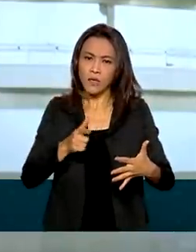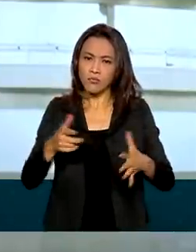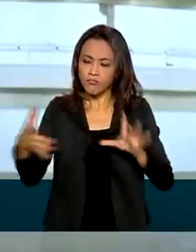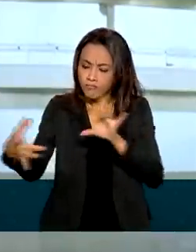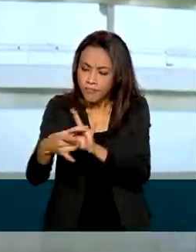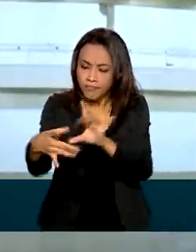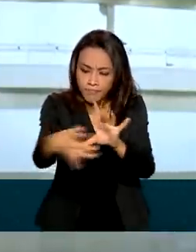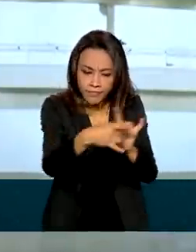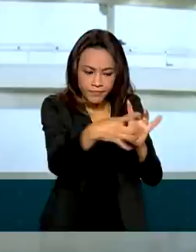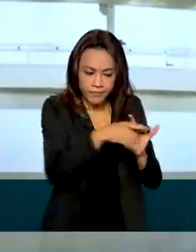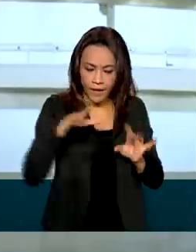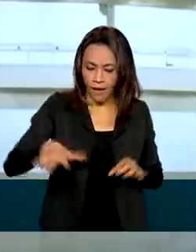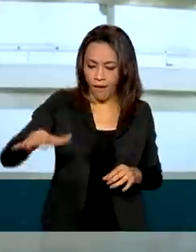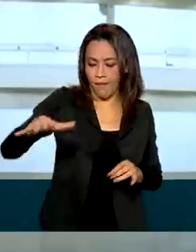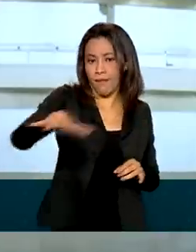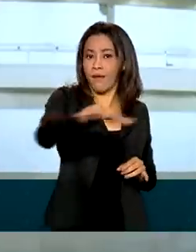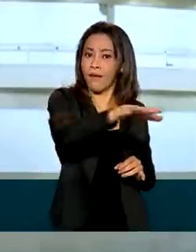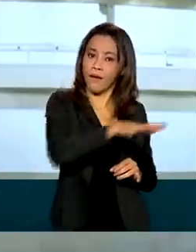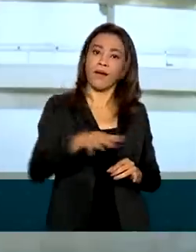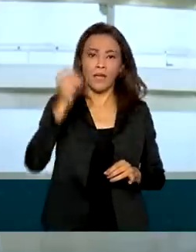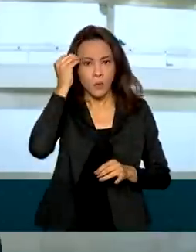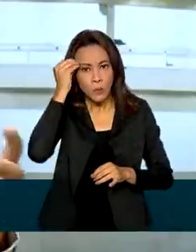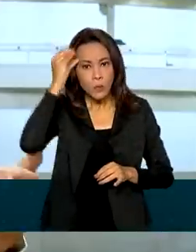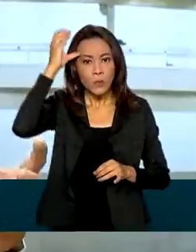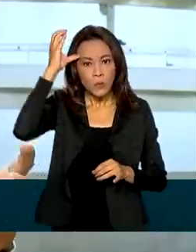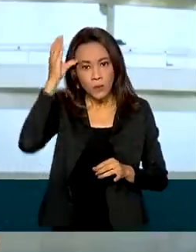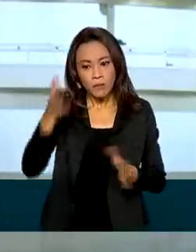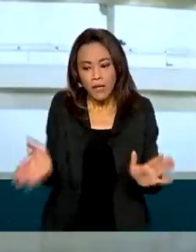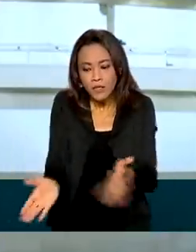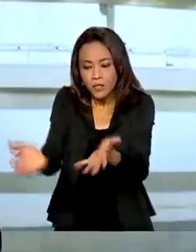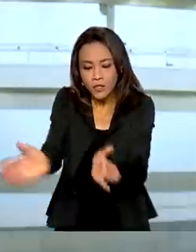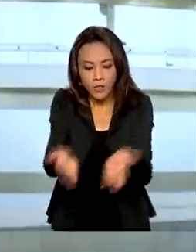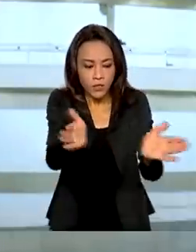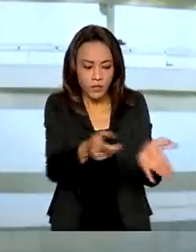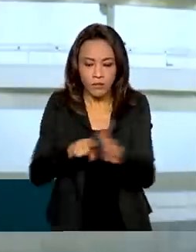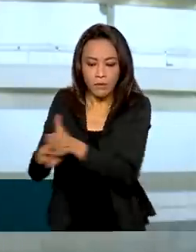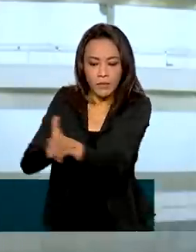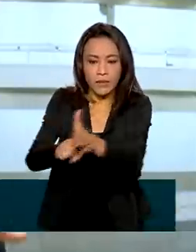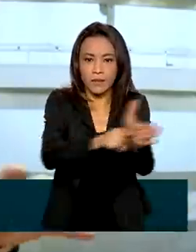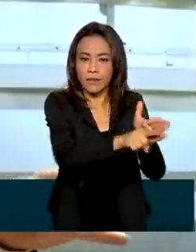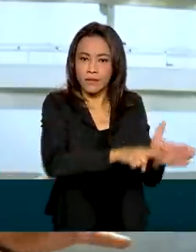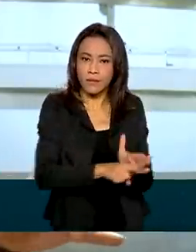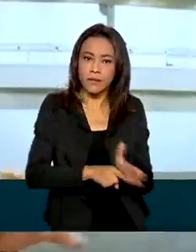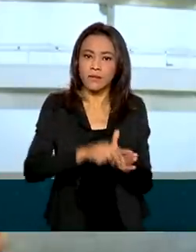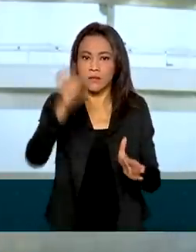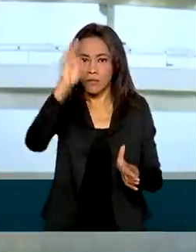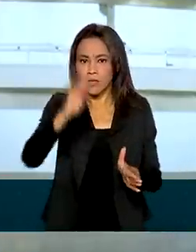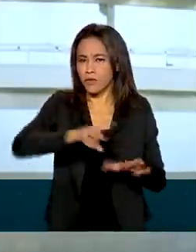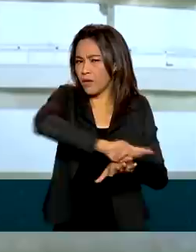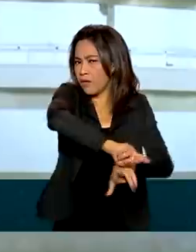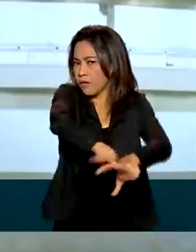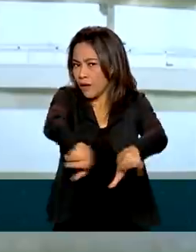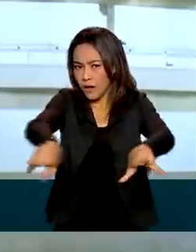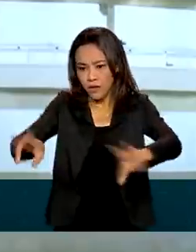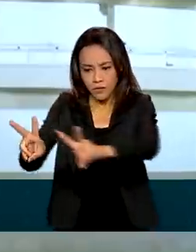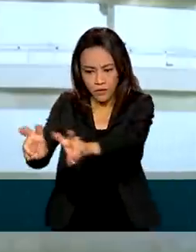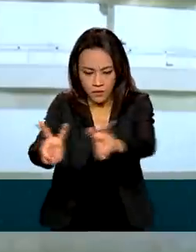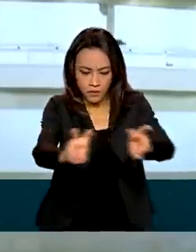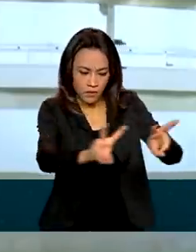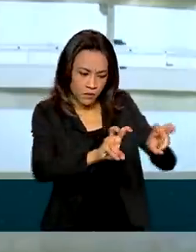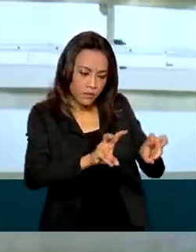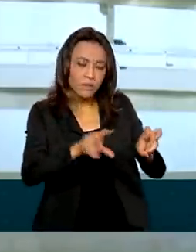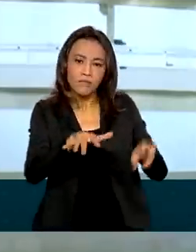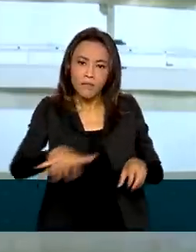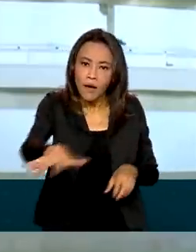Então, justamente isso é uma coisa importante, irrigar a pesquisa do Brasil nas diversas áreas. E isso